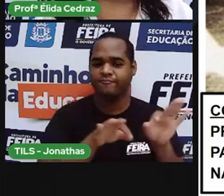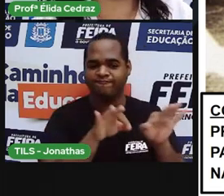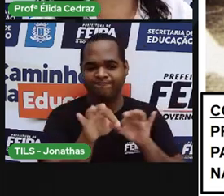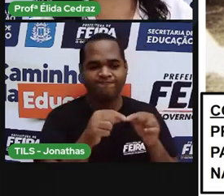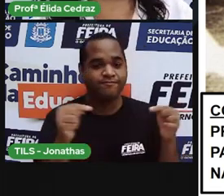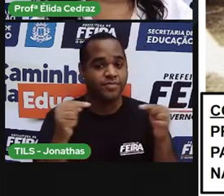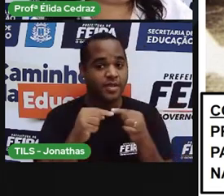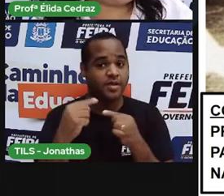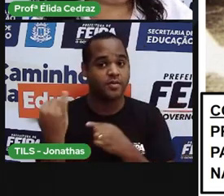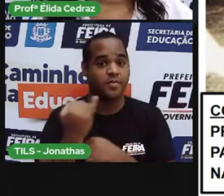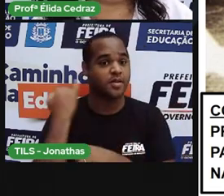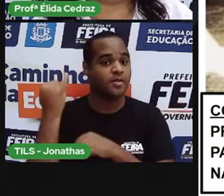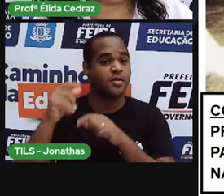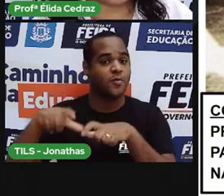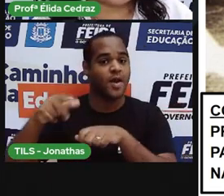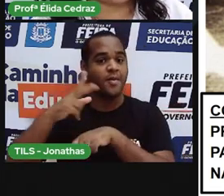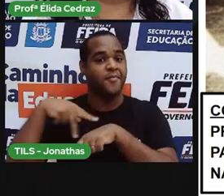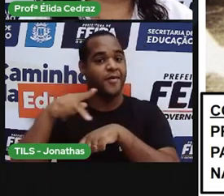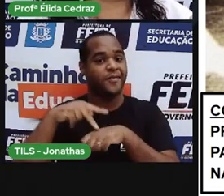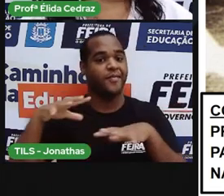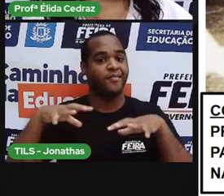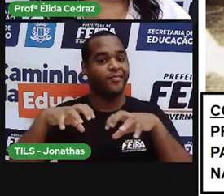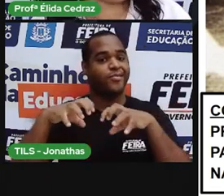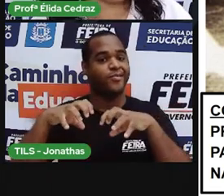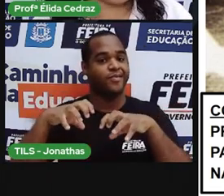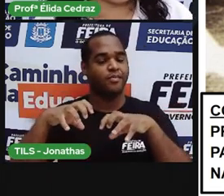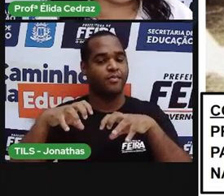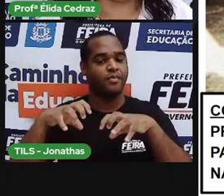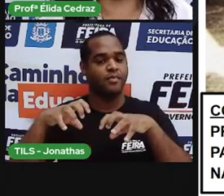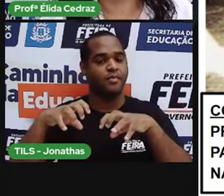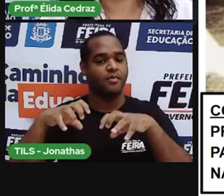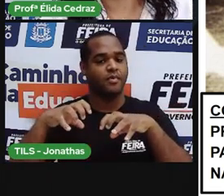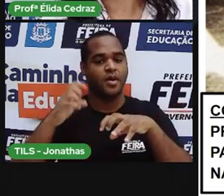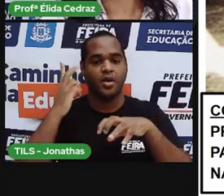países em que a água congela naturalmente.